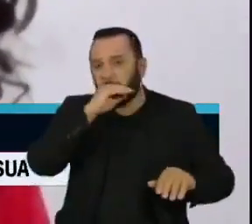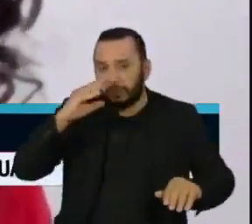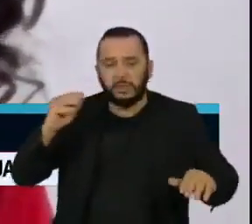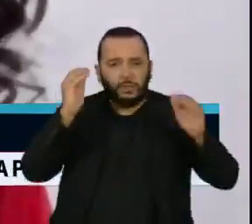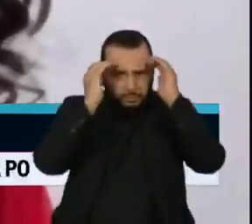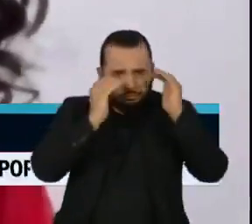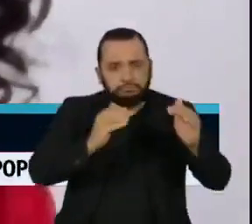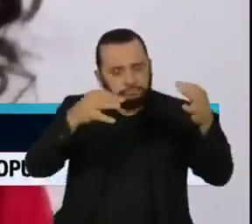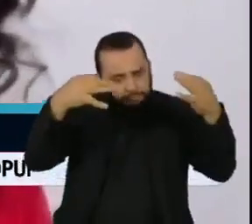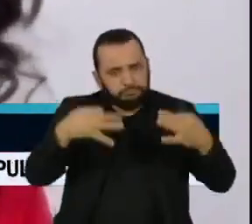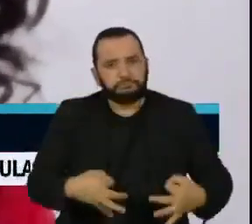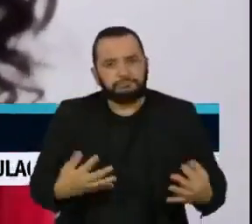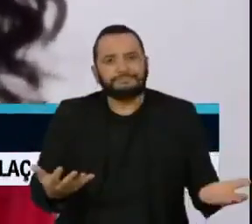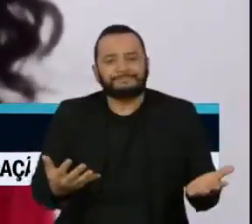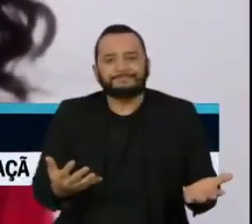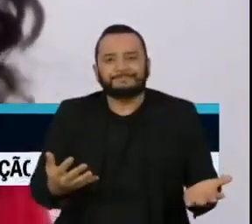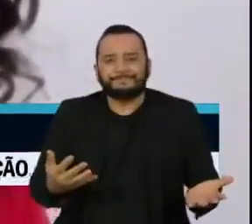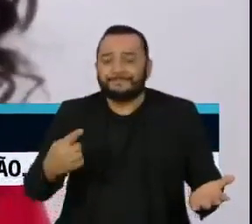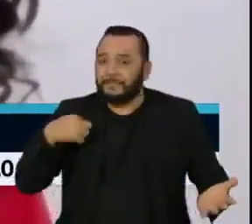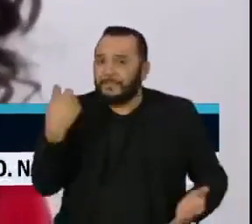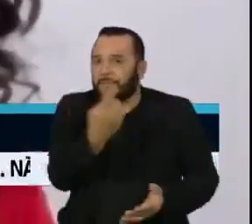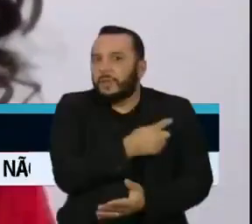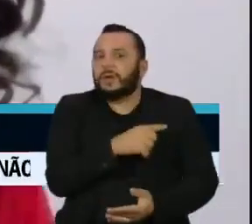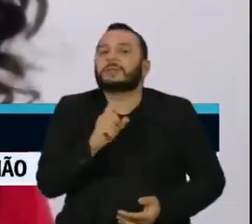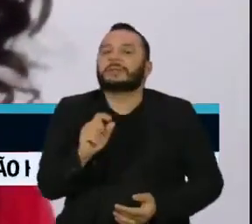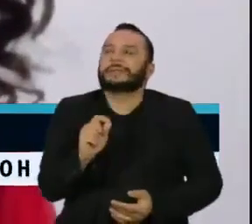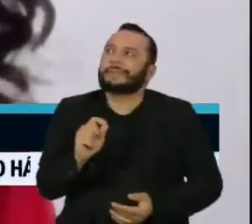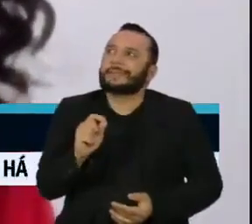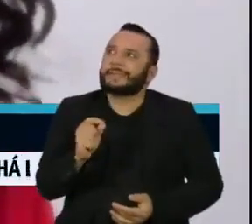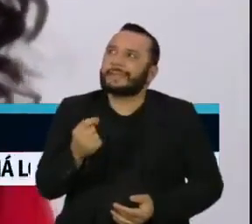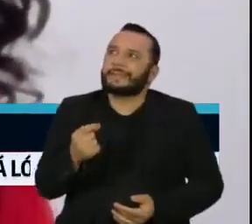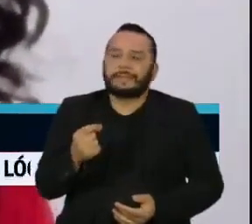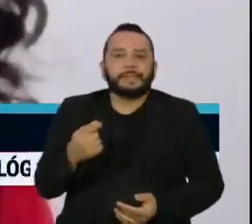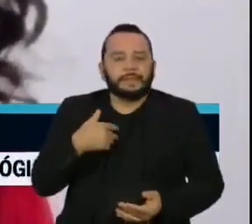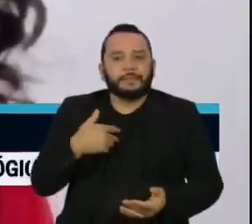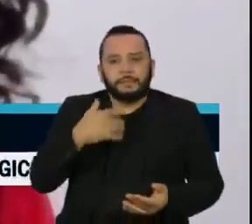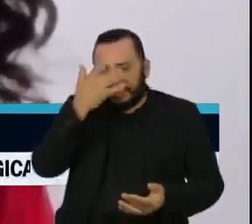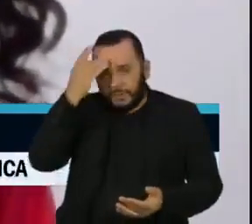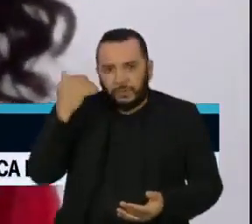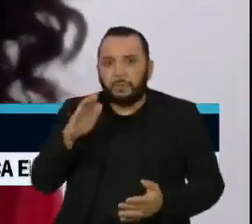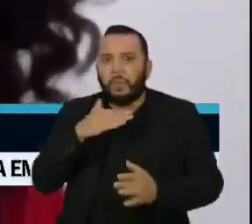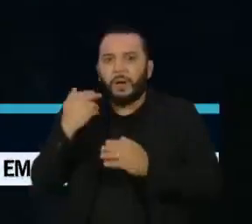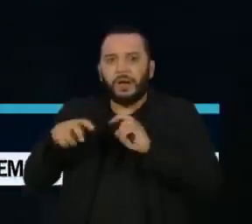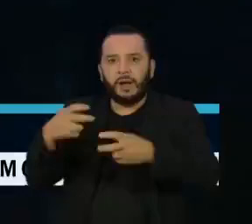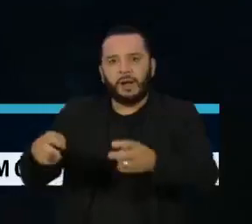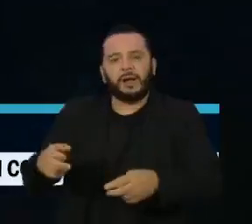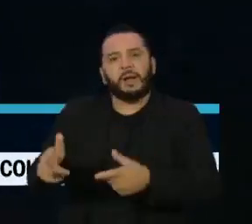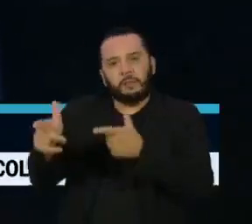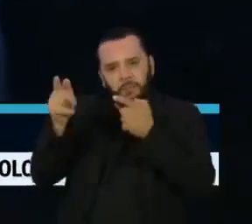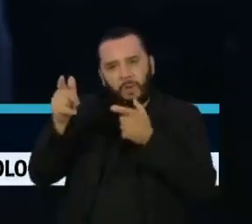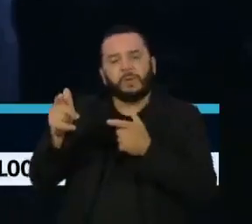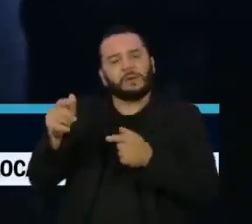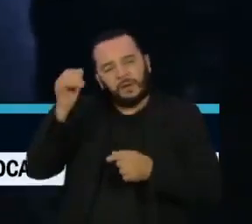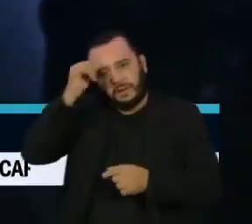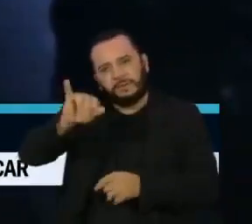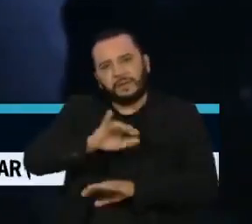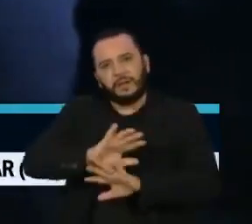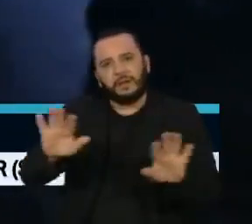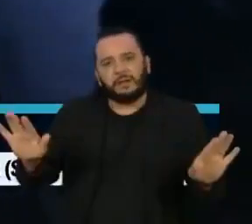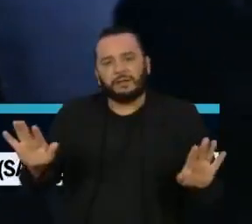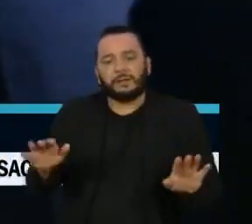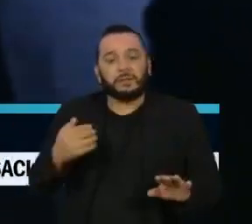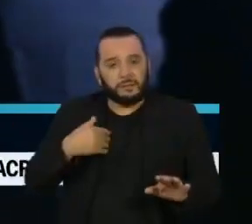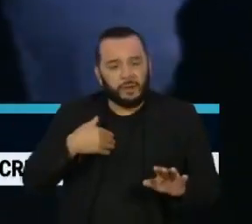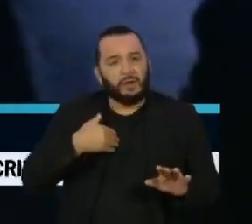assegurados com absoluta prioridade e que a gente não perca mais pessoas para as armas de fogo. Nós procuramos o